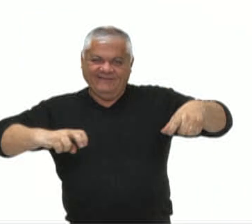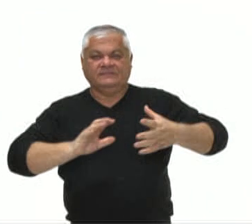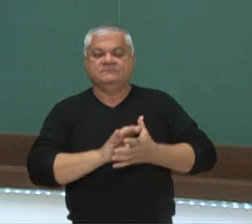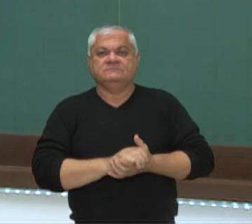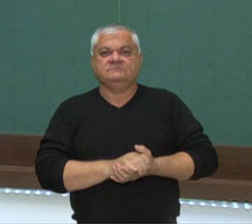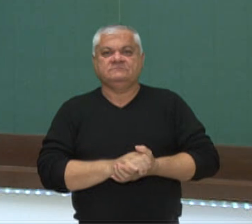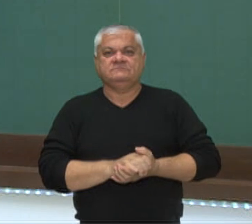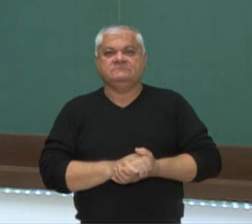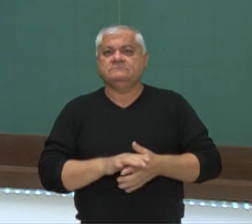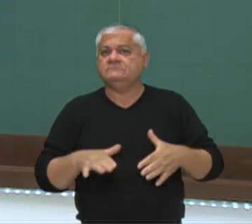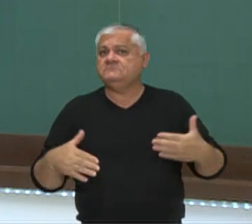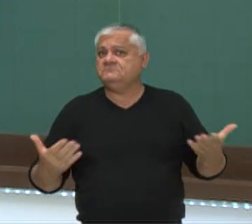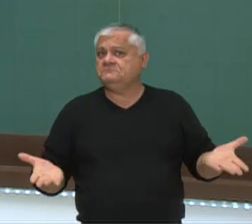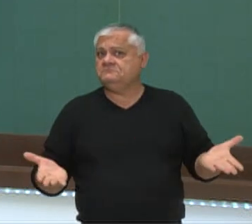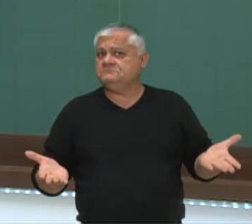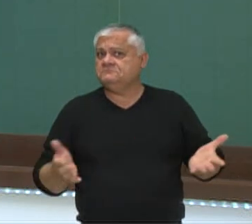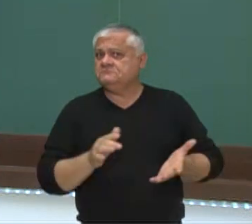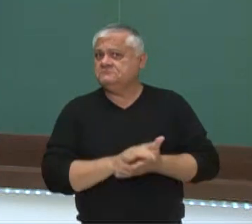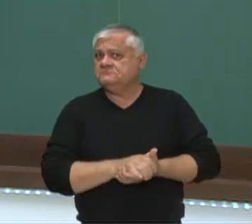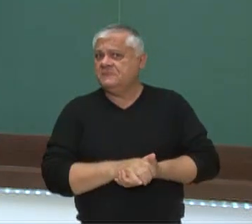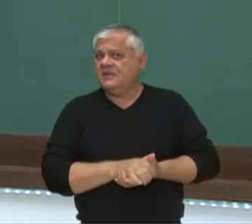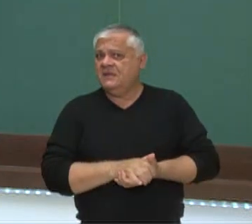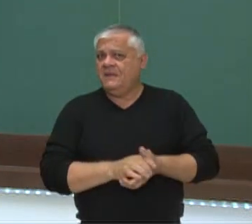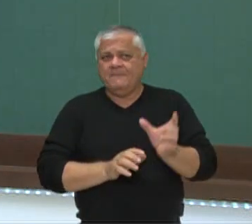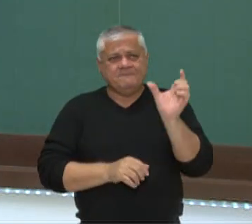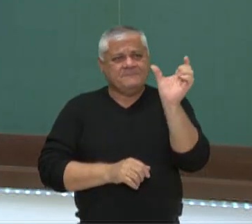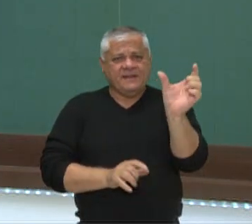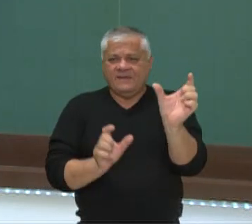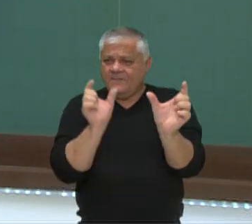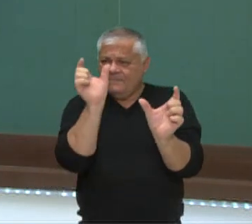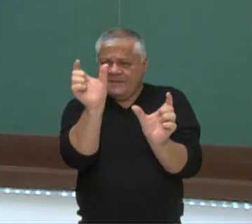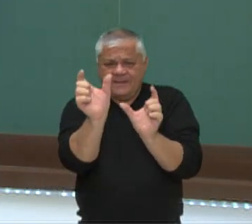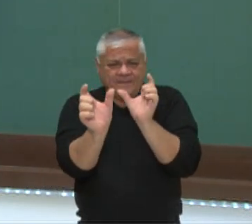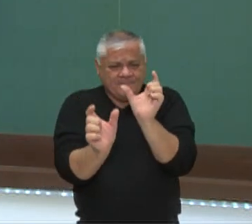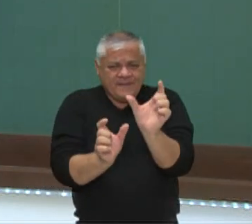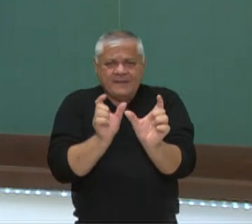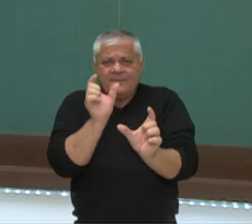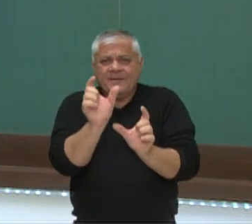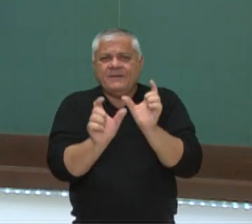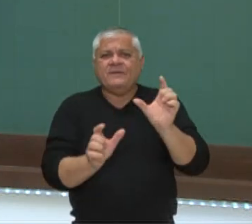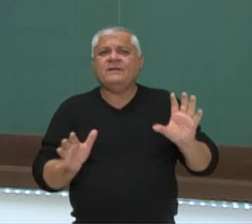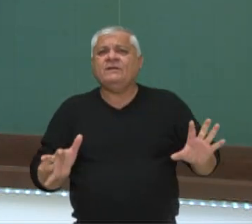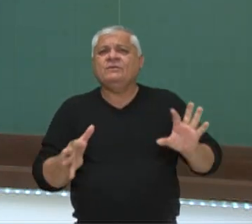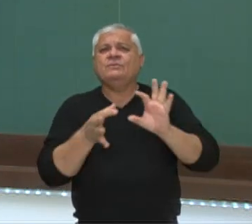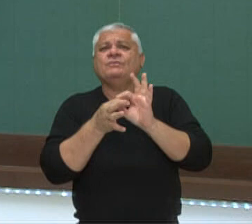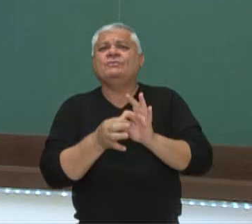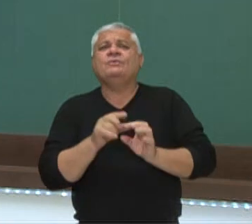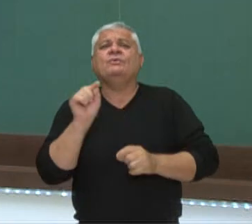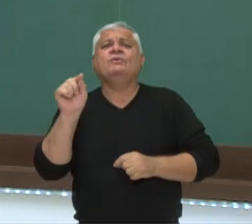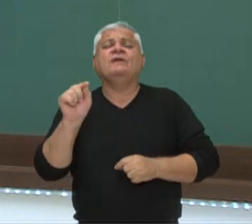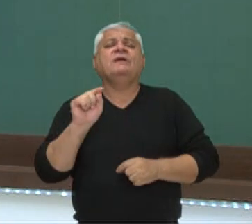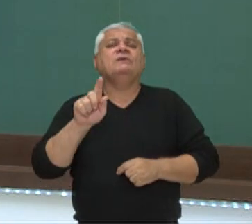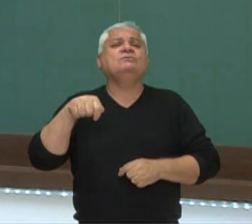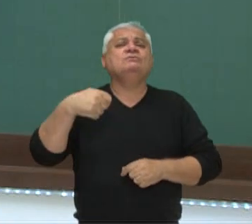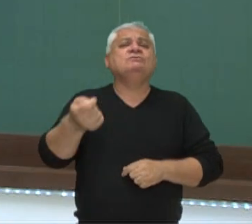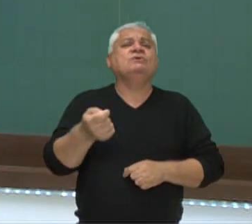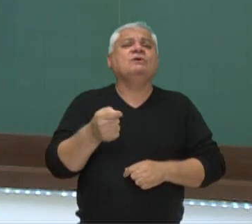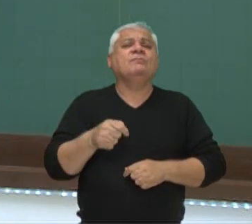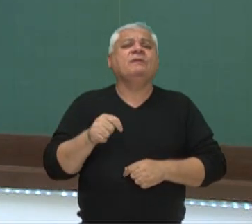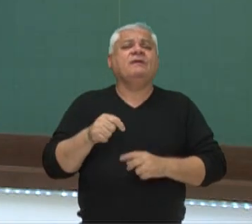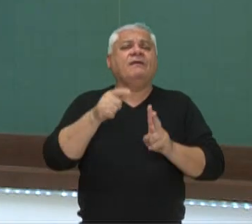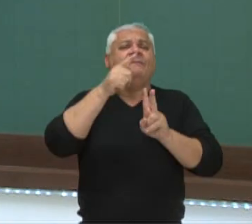Então, o que cada palavra ou então cada expressão menciona a respeito desses